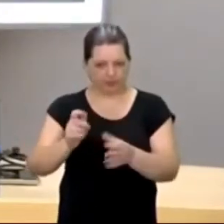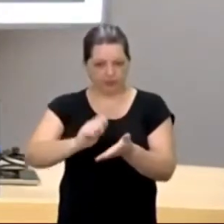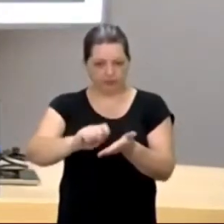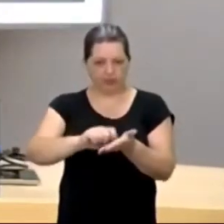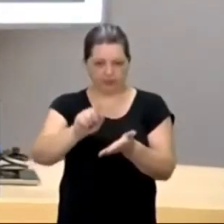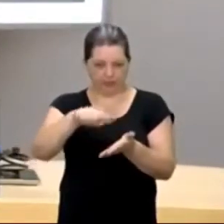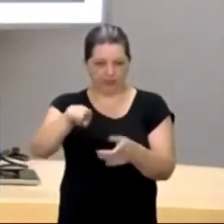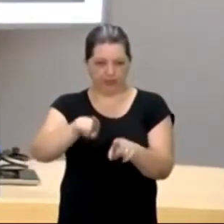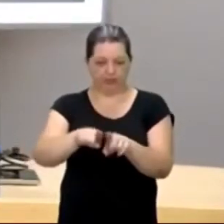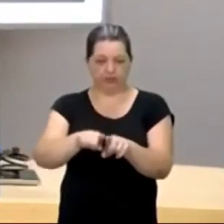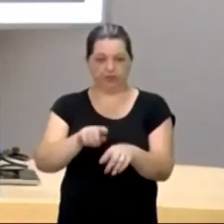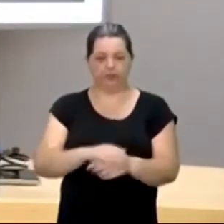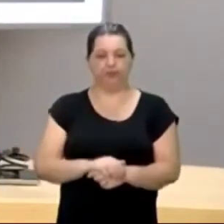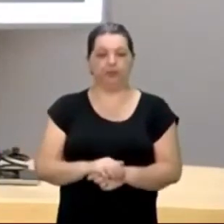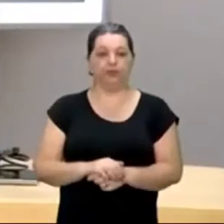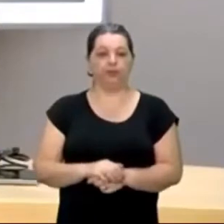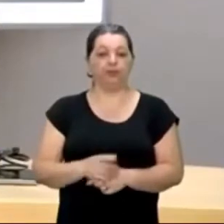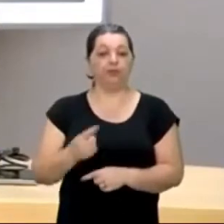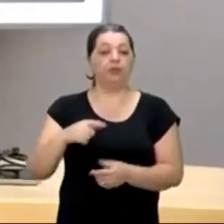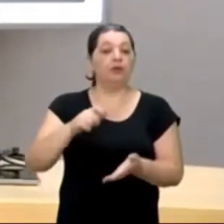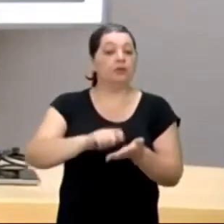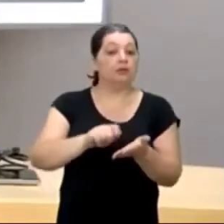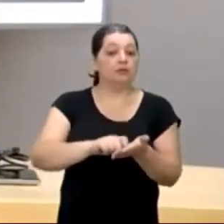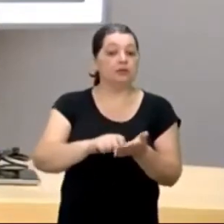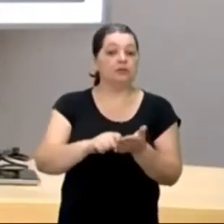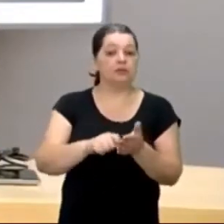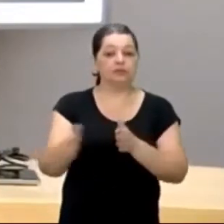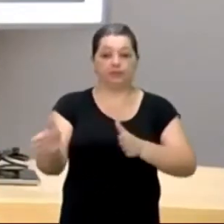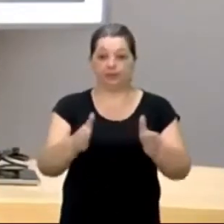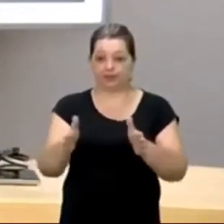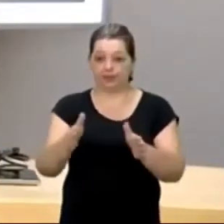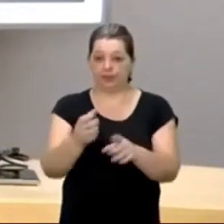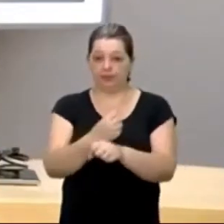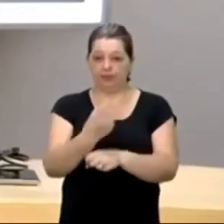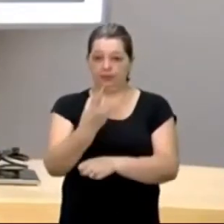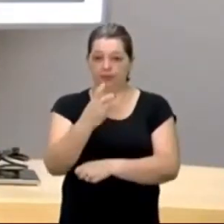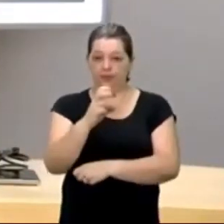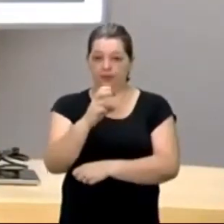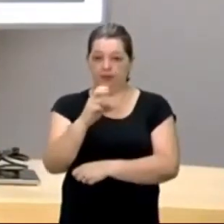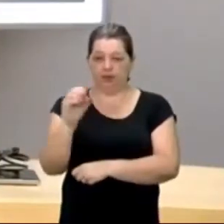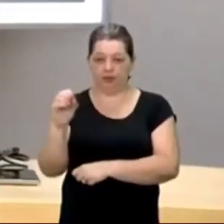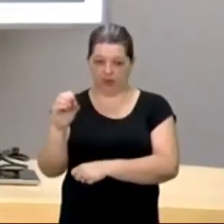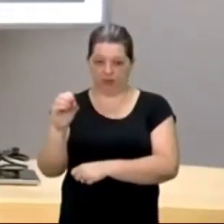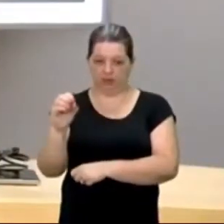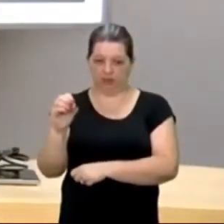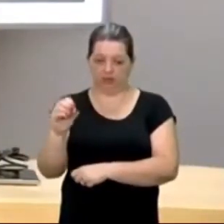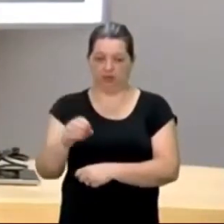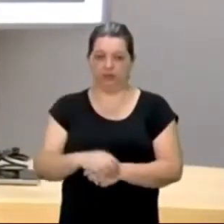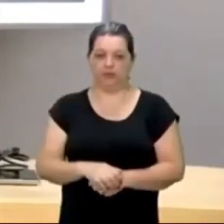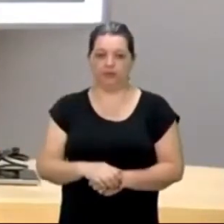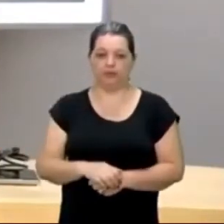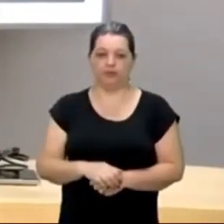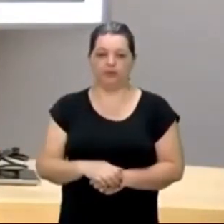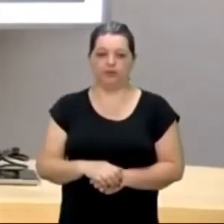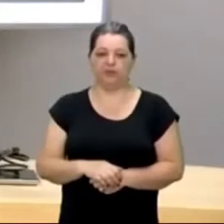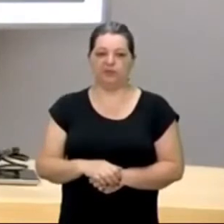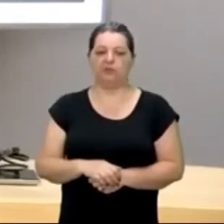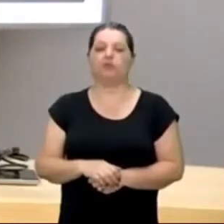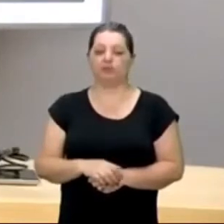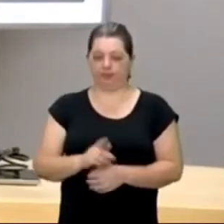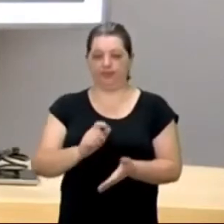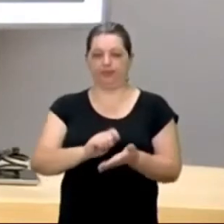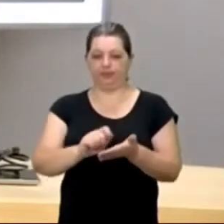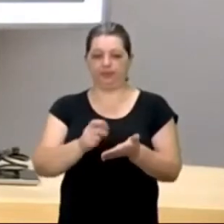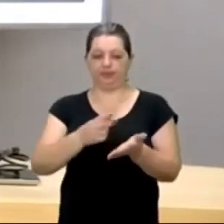Ela foi escrita em 1500, vamos passar trechos dela para vocês. Então, em 1500.